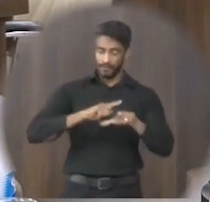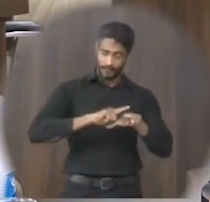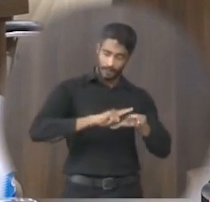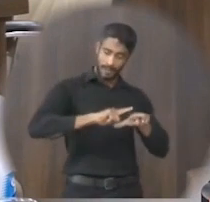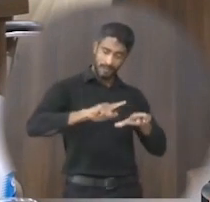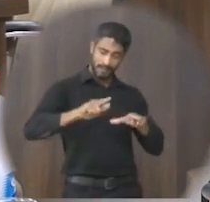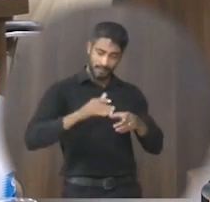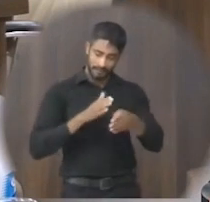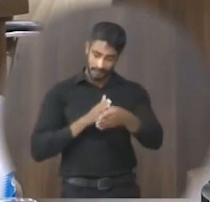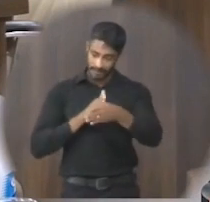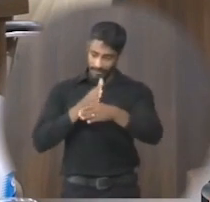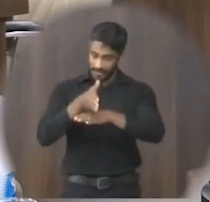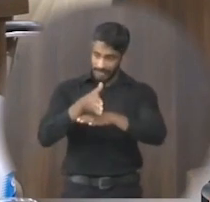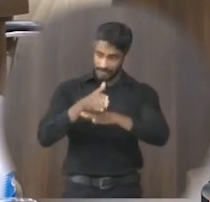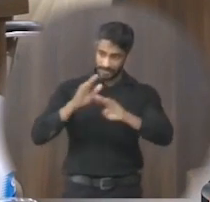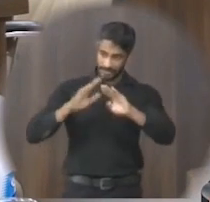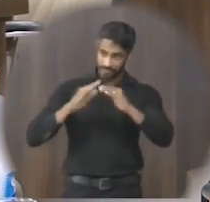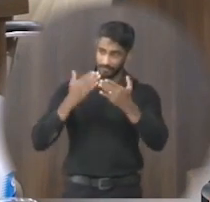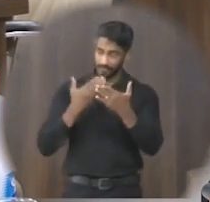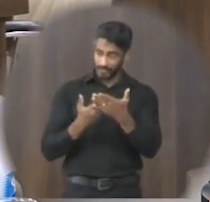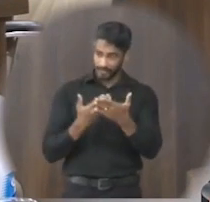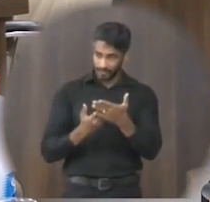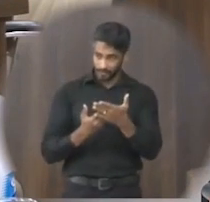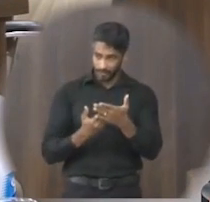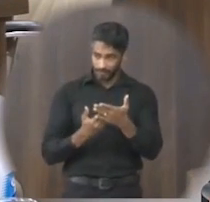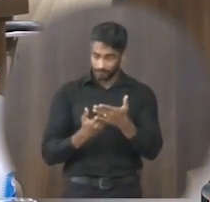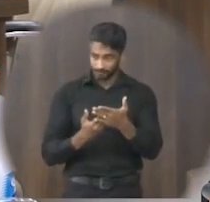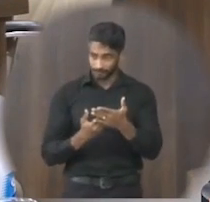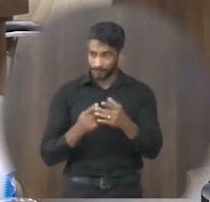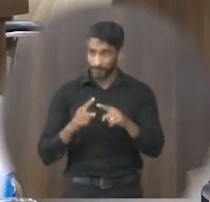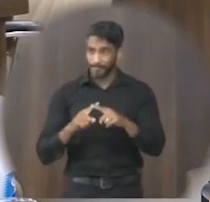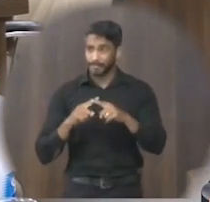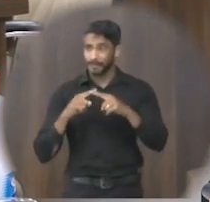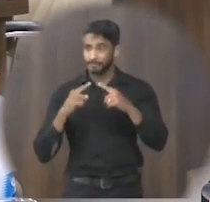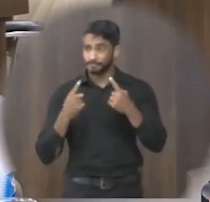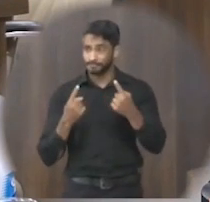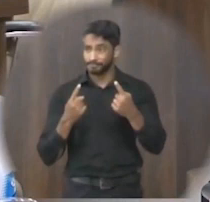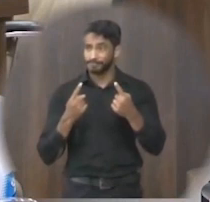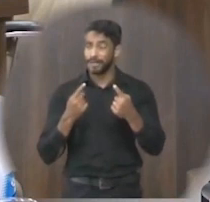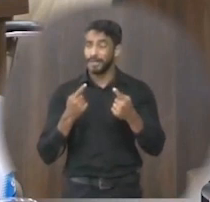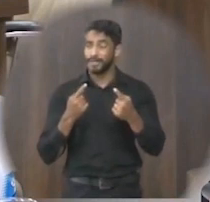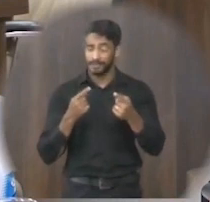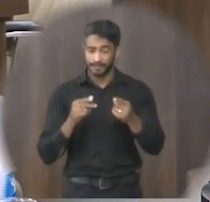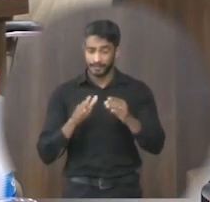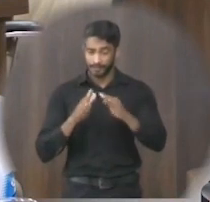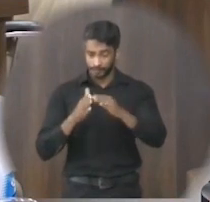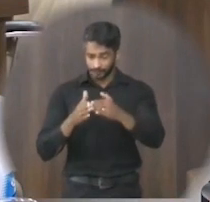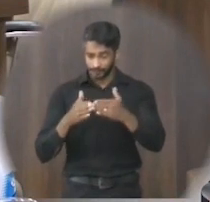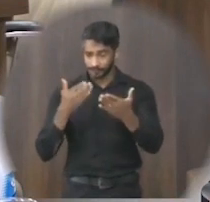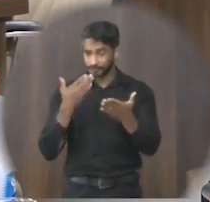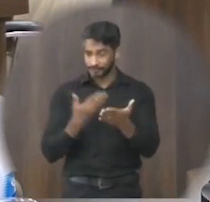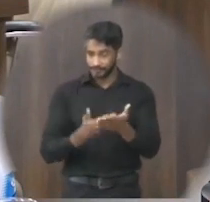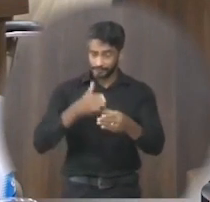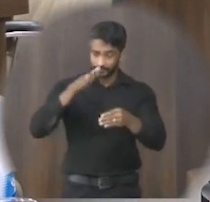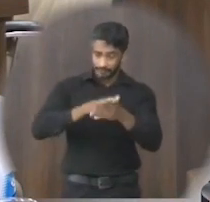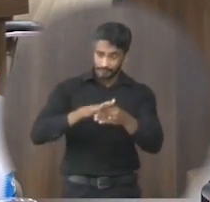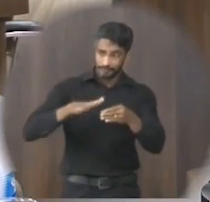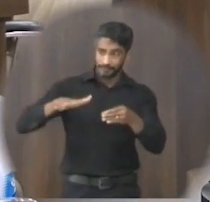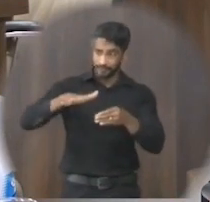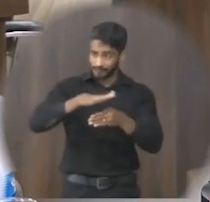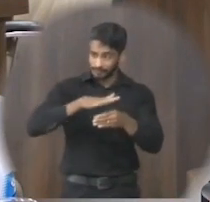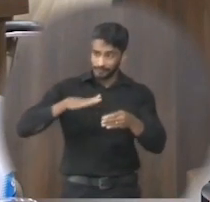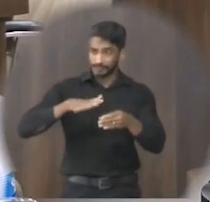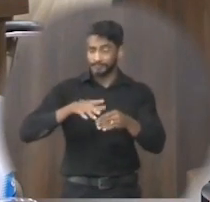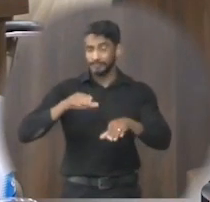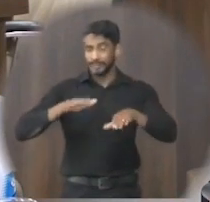acesso ao a escola só que eu fiz uma indicação de tapa buracos mas na verdade é uns